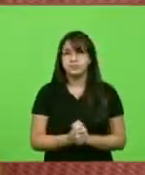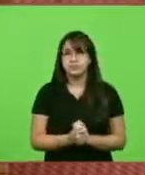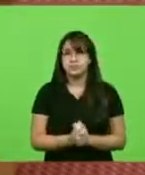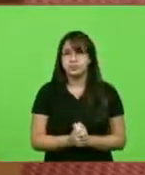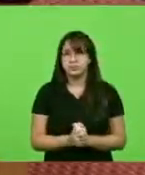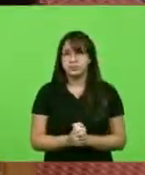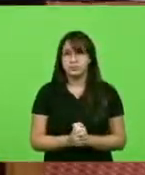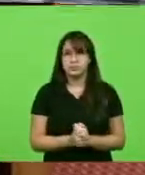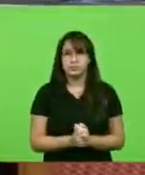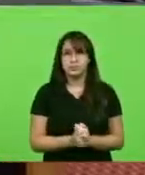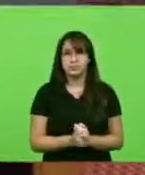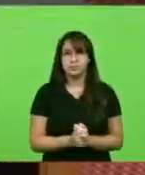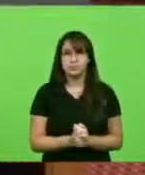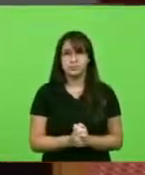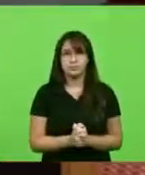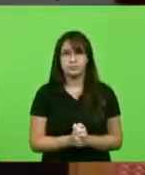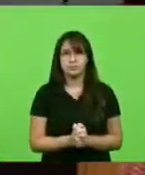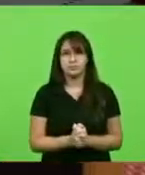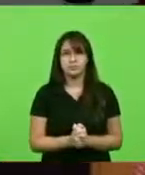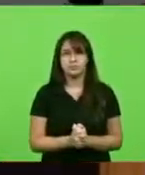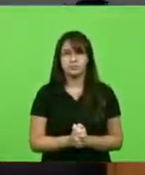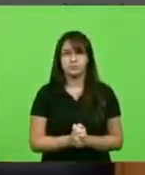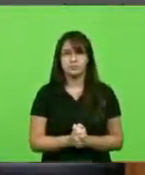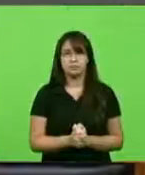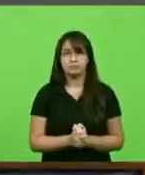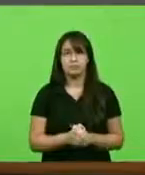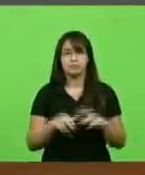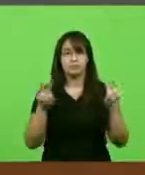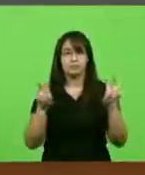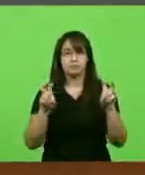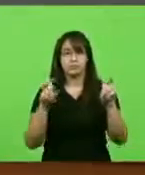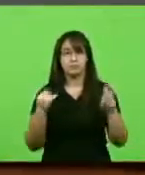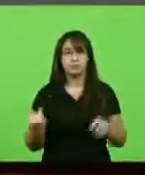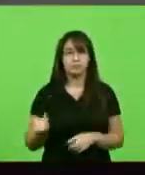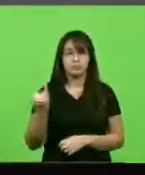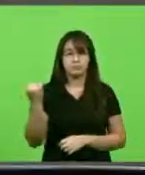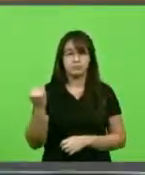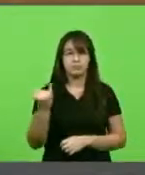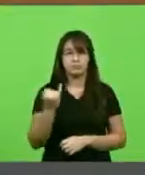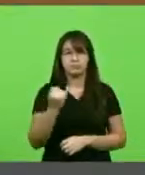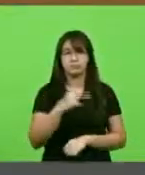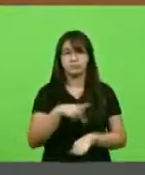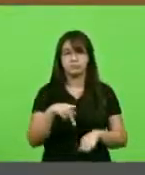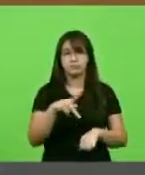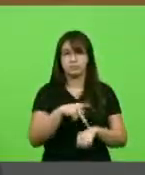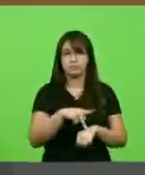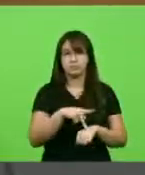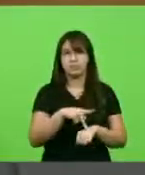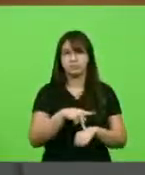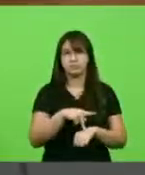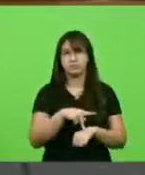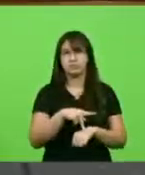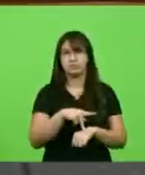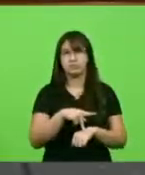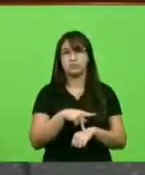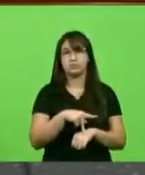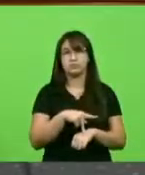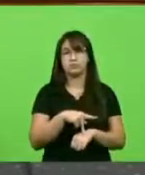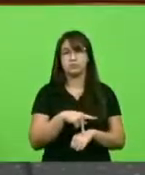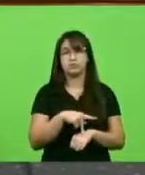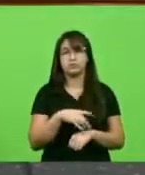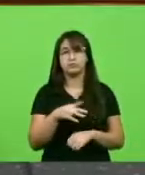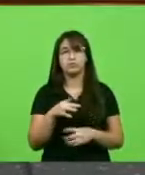abordar um tema extremamente relevante para o país, que consulta pública